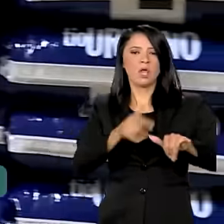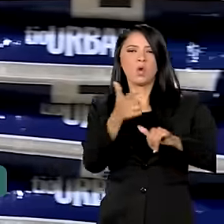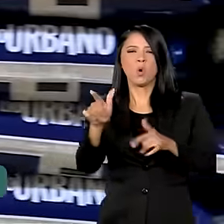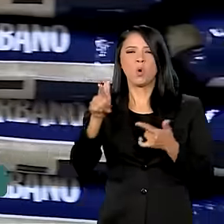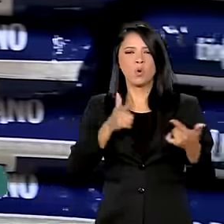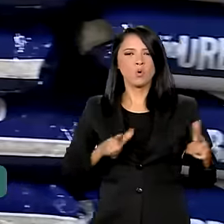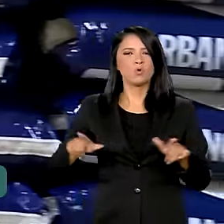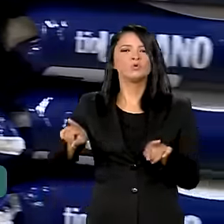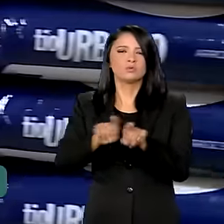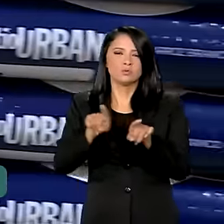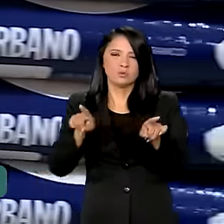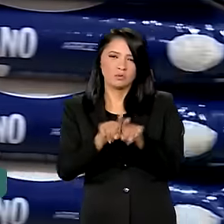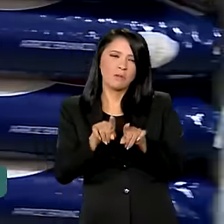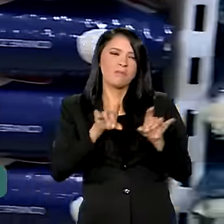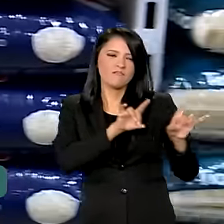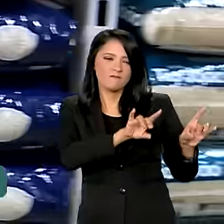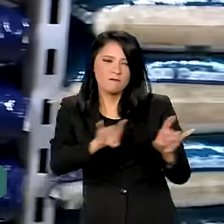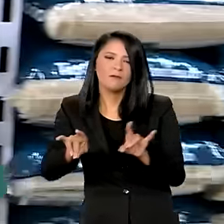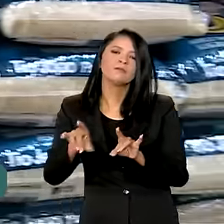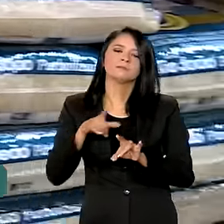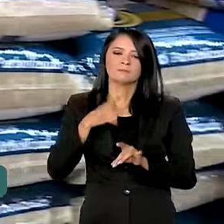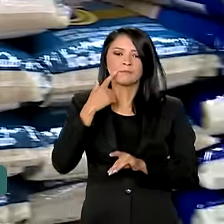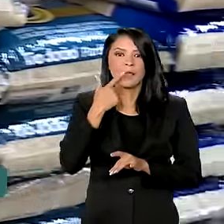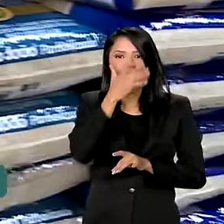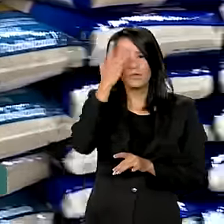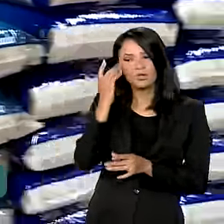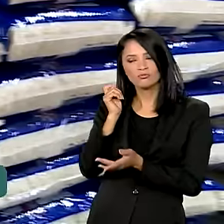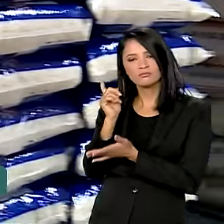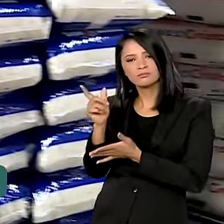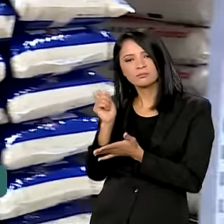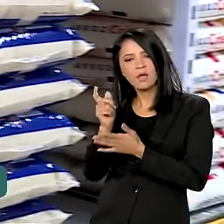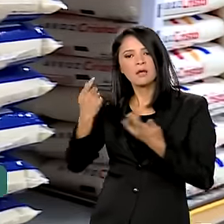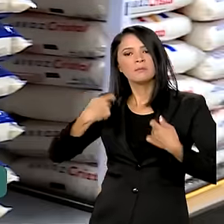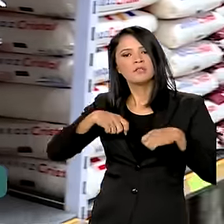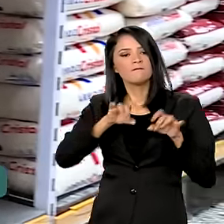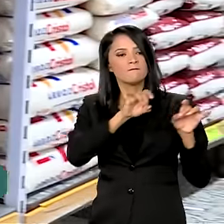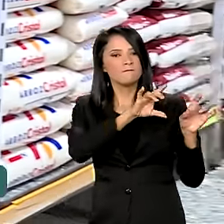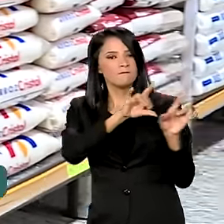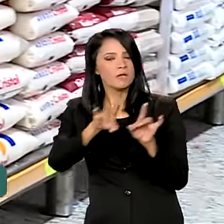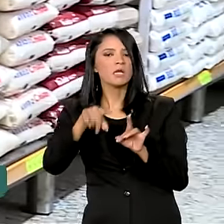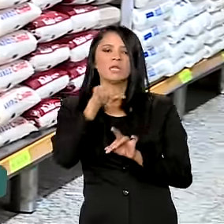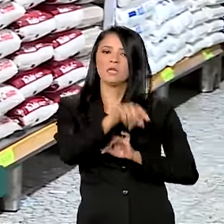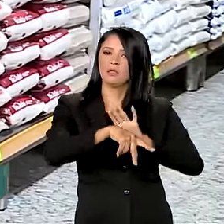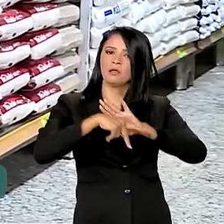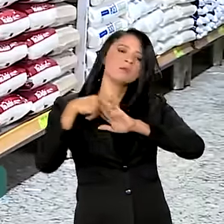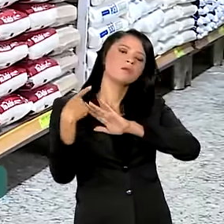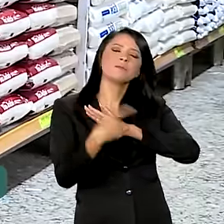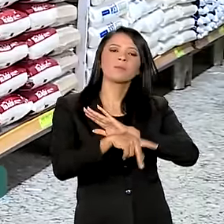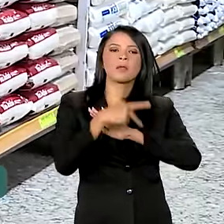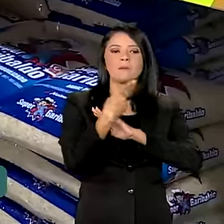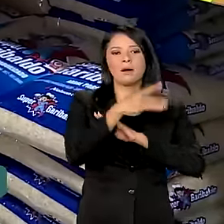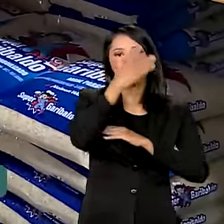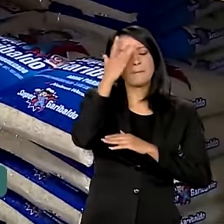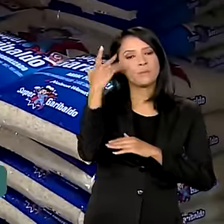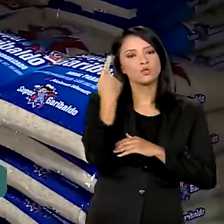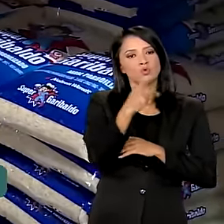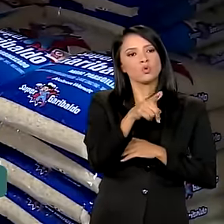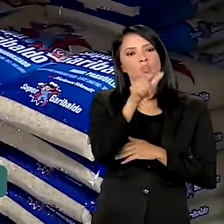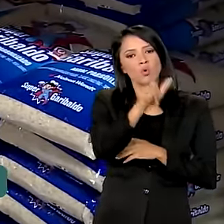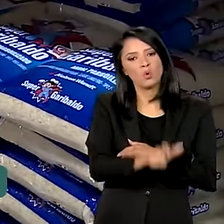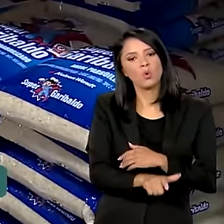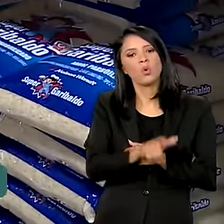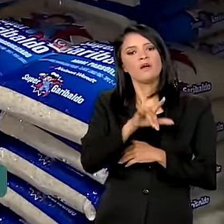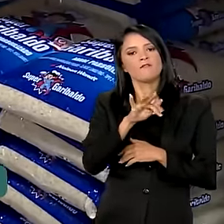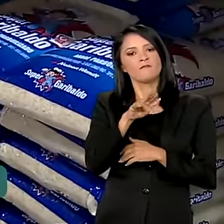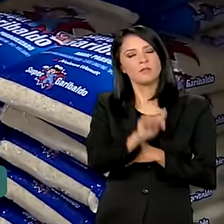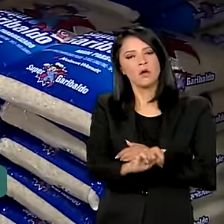estabelecimentos comerciais. Os compradores deverão vender o arroz exclusivamente para o consumidor final, com